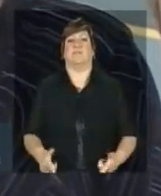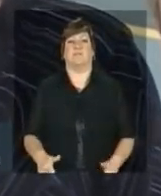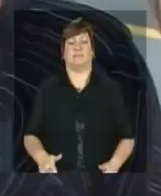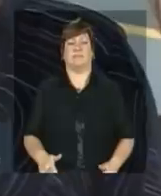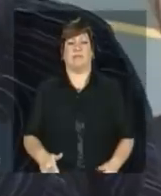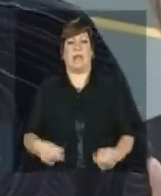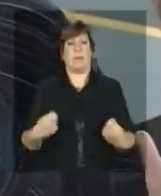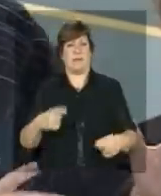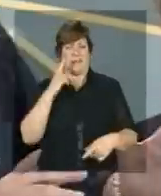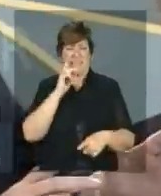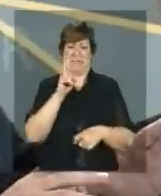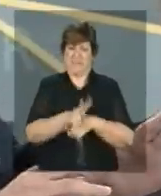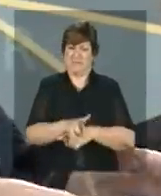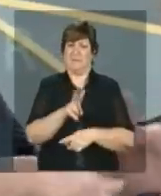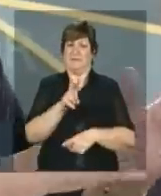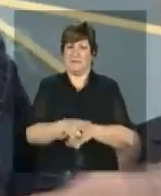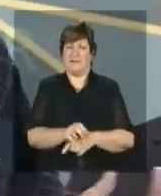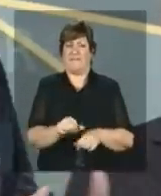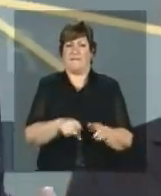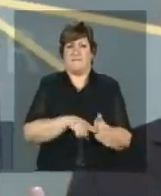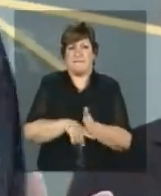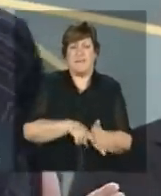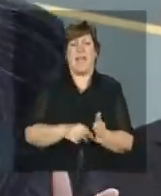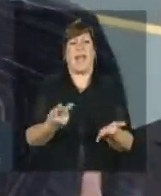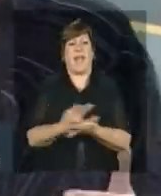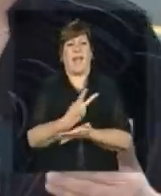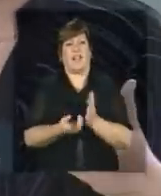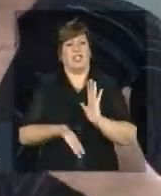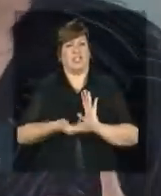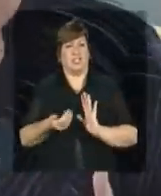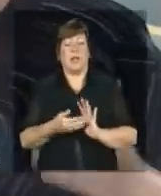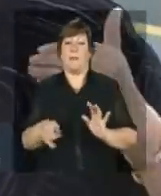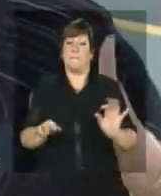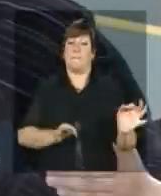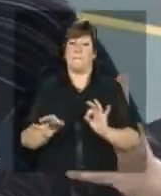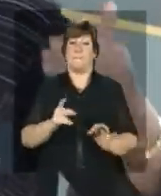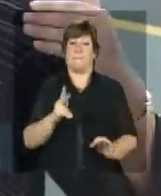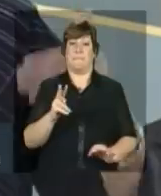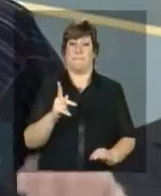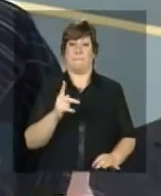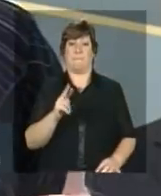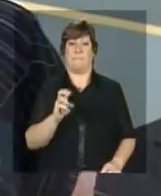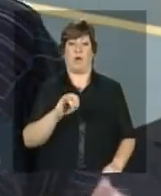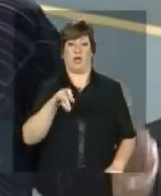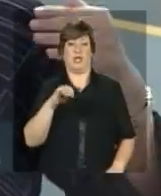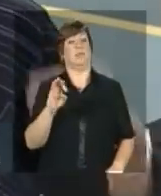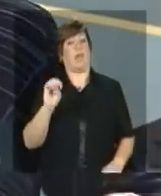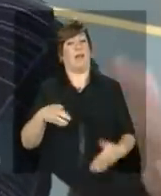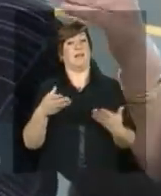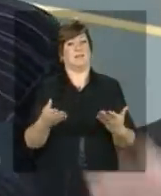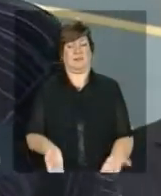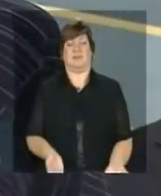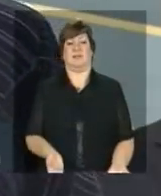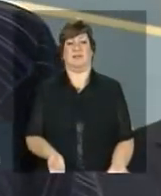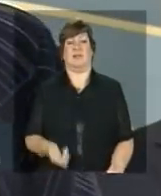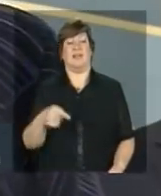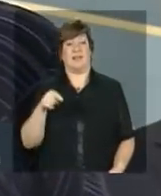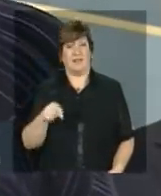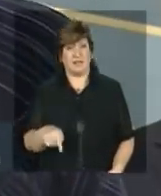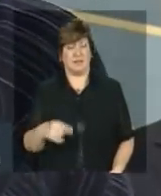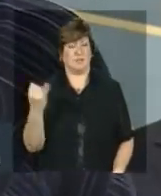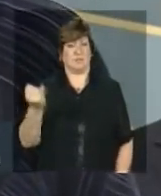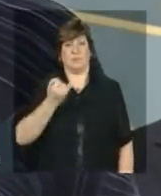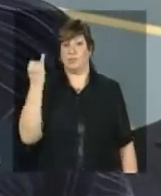potencialidade você tem de mudar o que está errado esta parte do processo é absolutamente